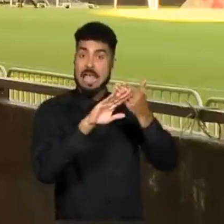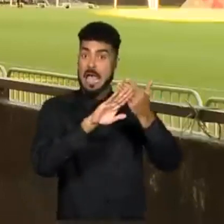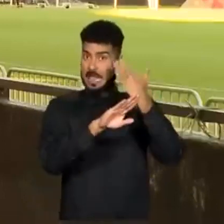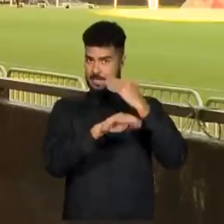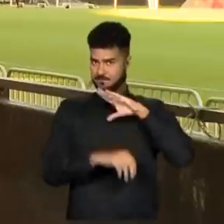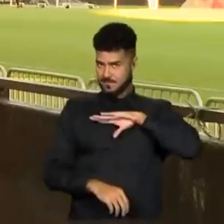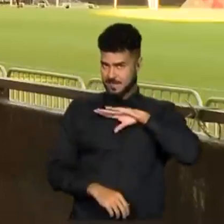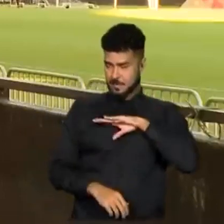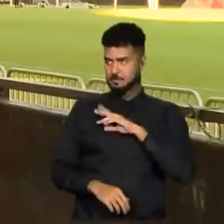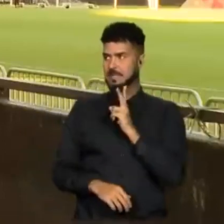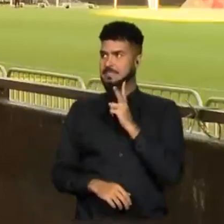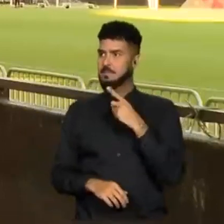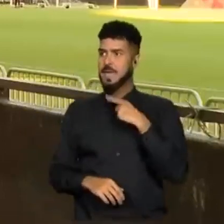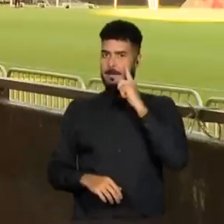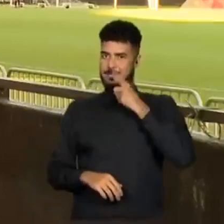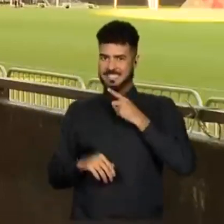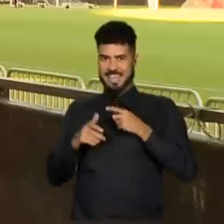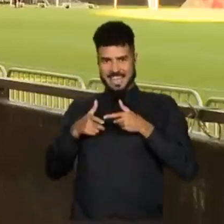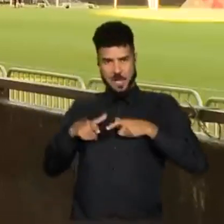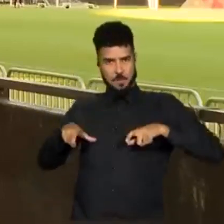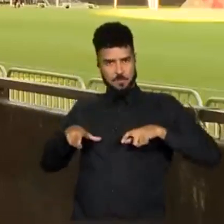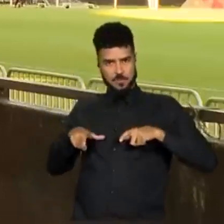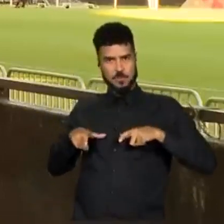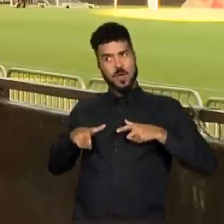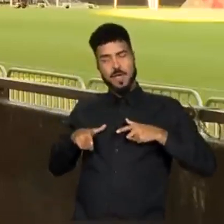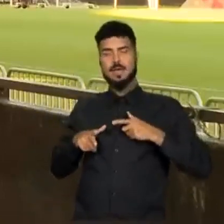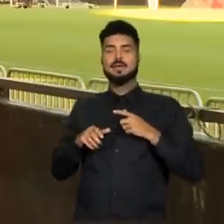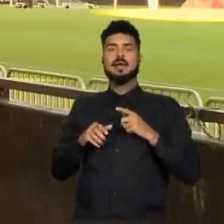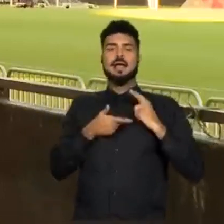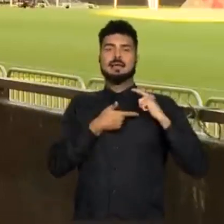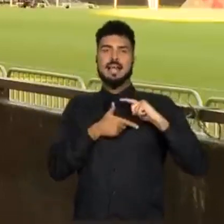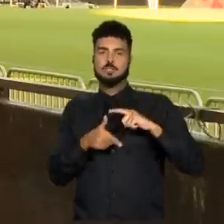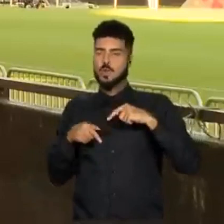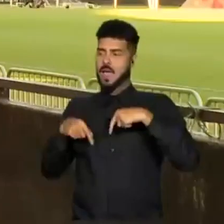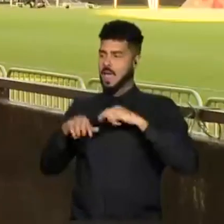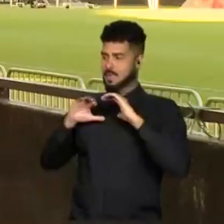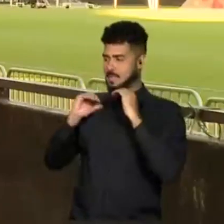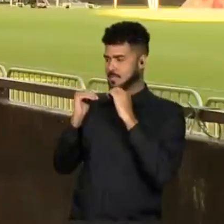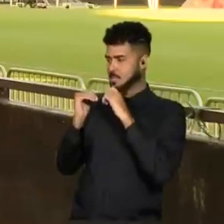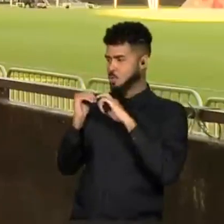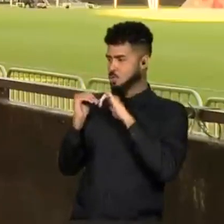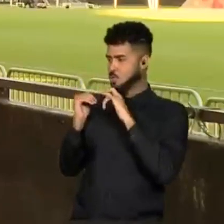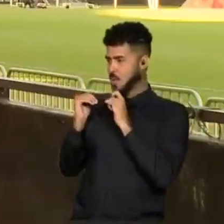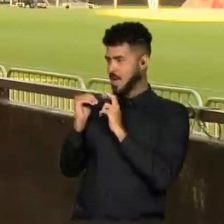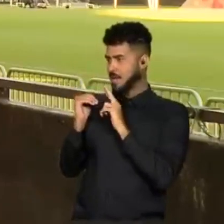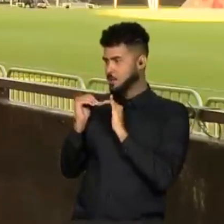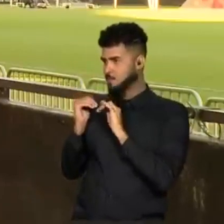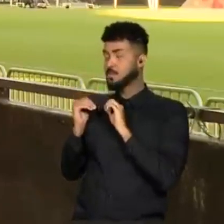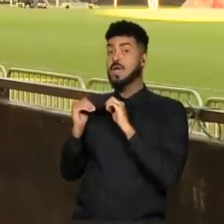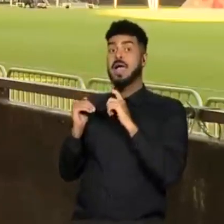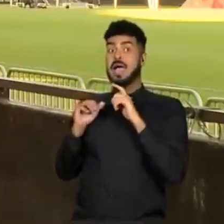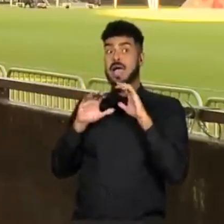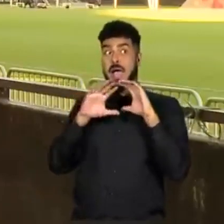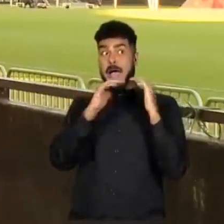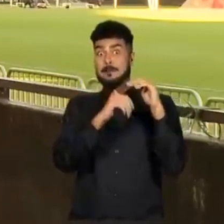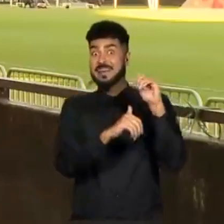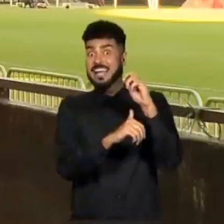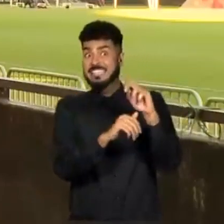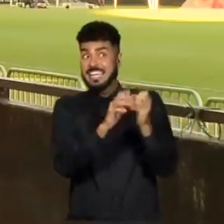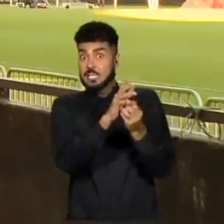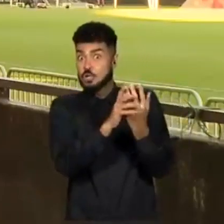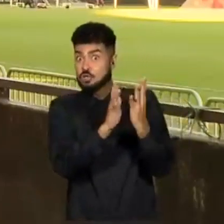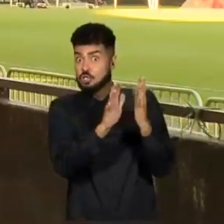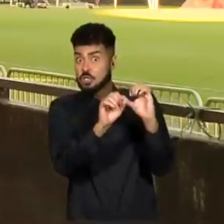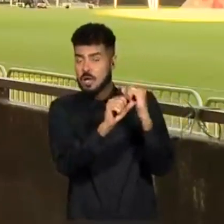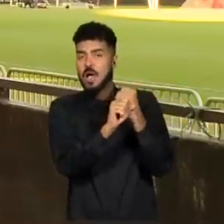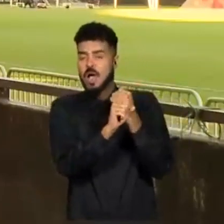fazer as adequações necessárias dentro do estádio, e com a construção dessa arquibancada ali atrás, dá pra se aumentar ainda mais, de repente chegando